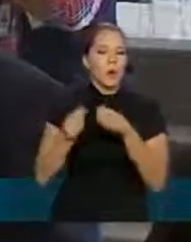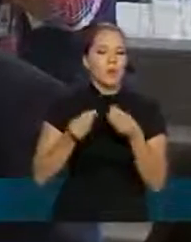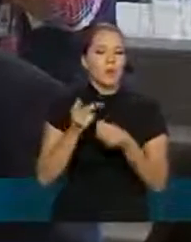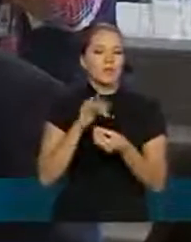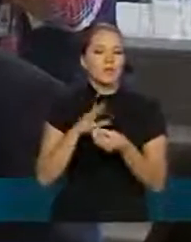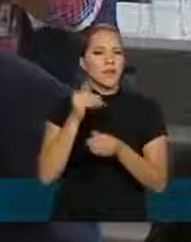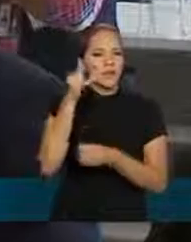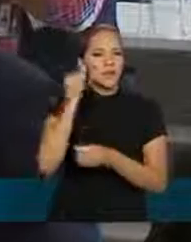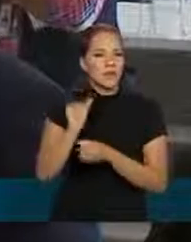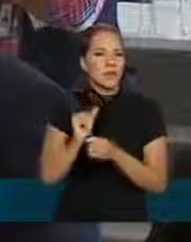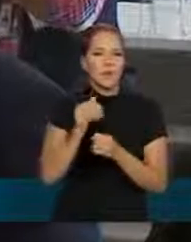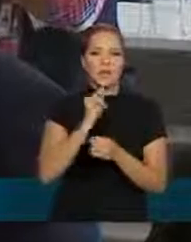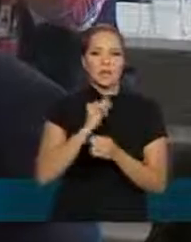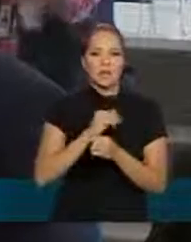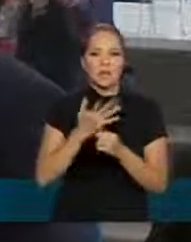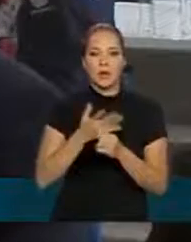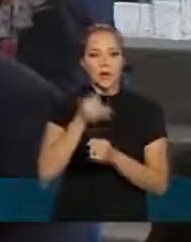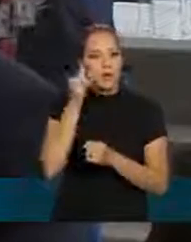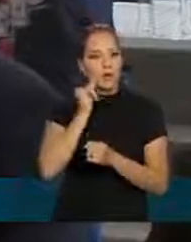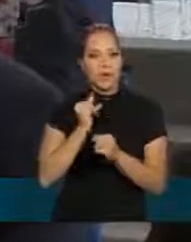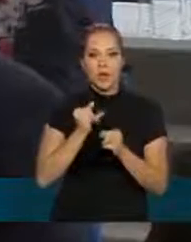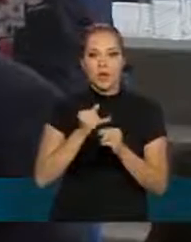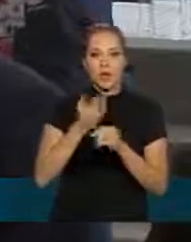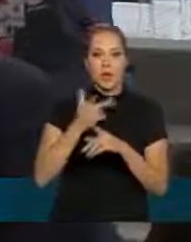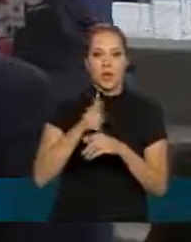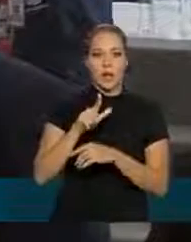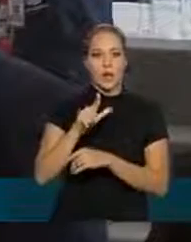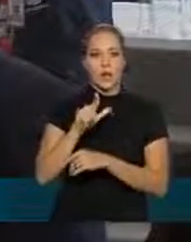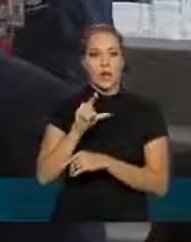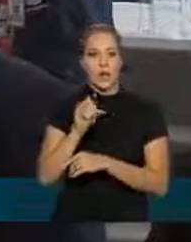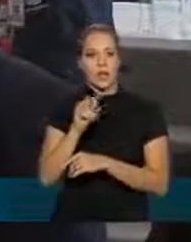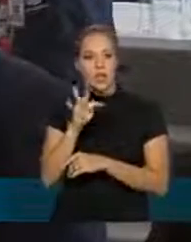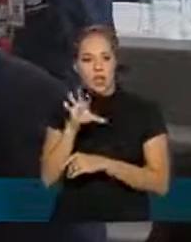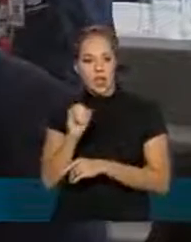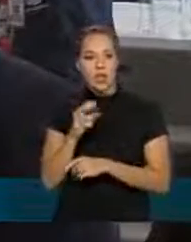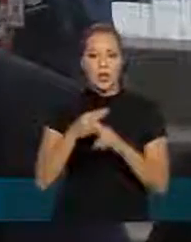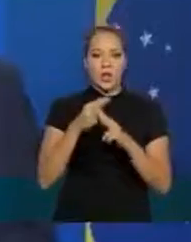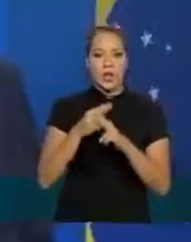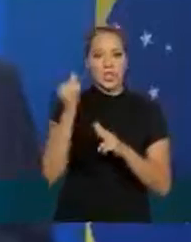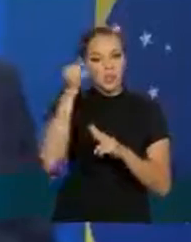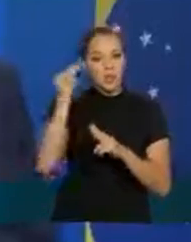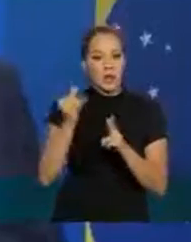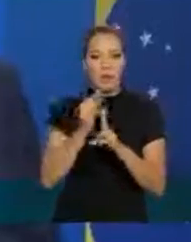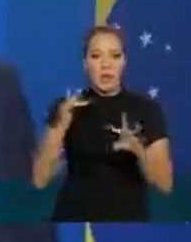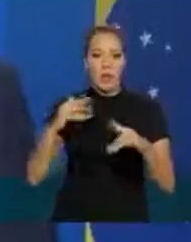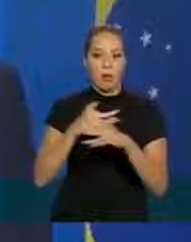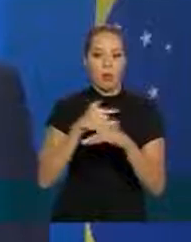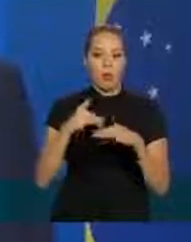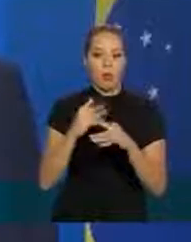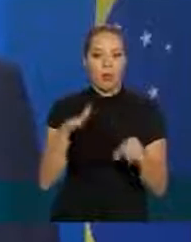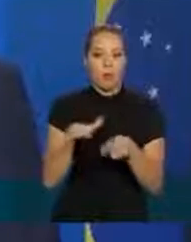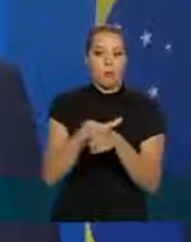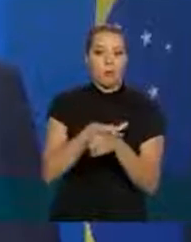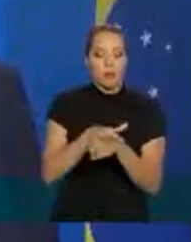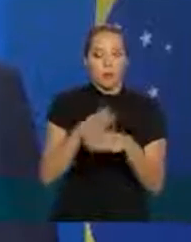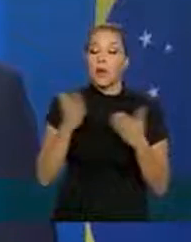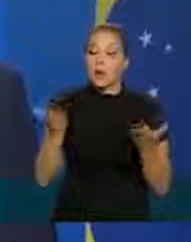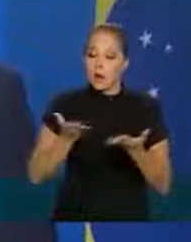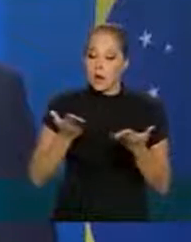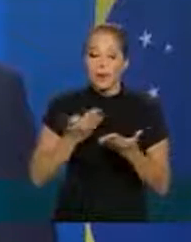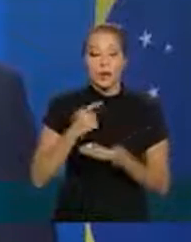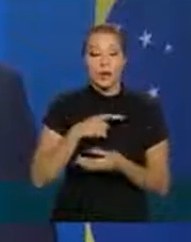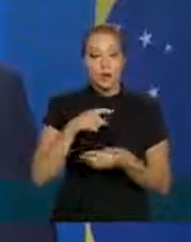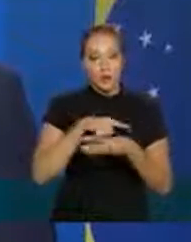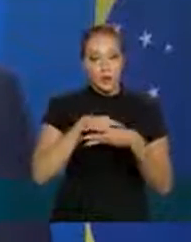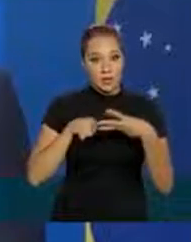evitar aglomeração em agências bancárias ou casas lotéricas excelente pergunta neste momento temos três vice